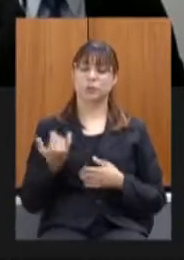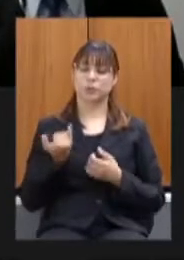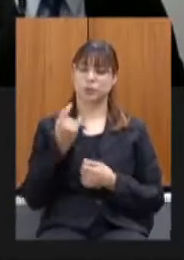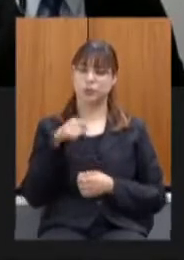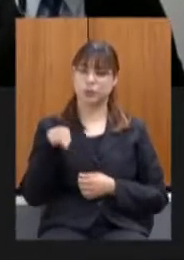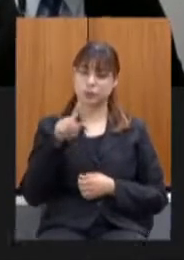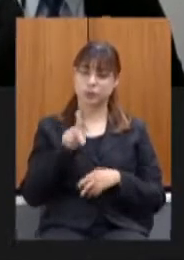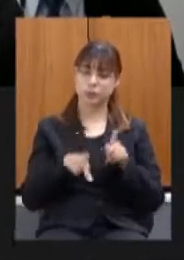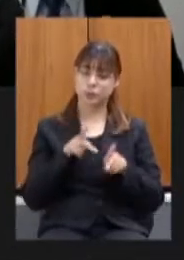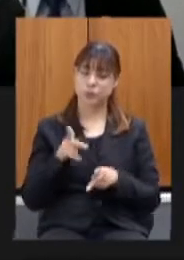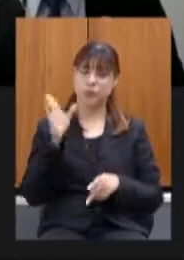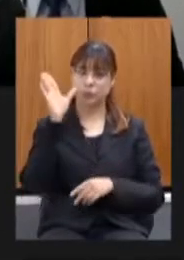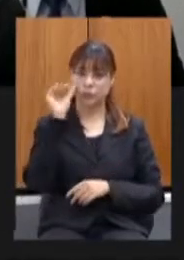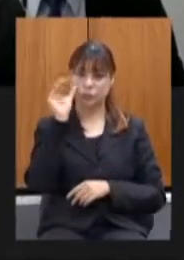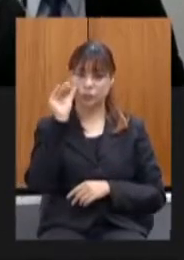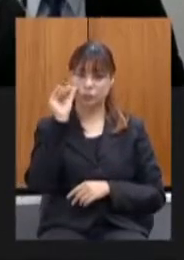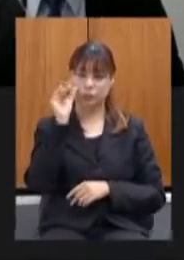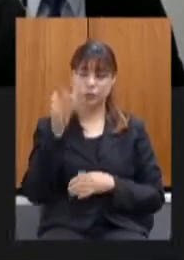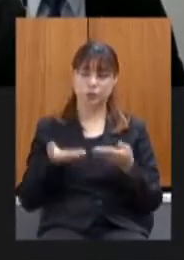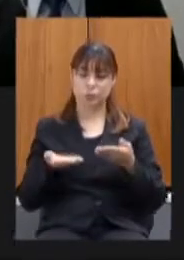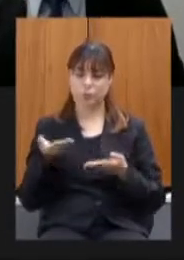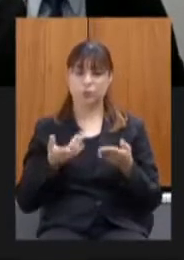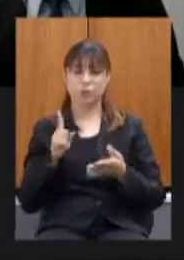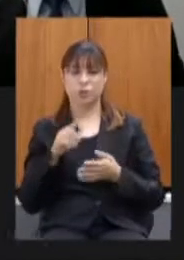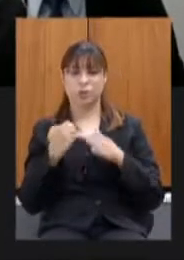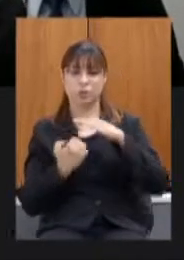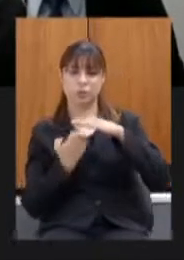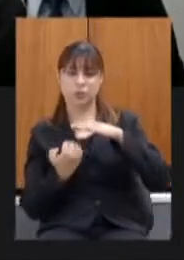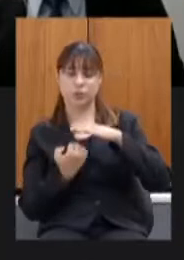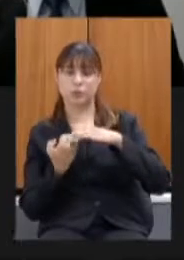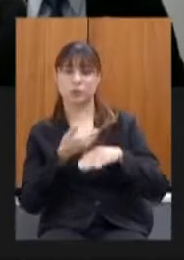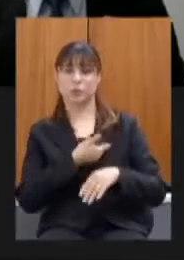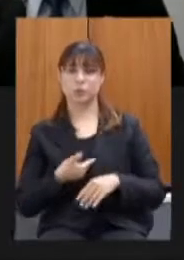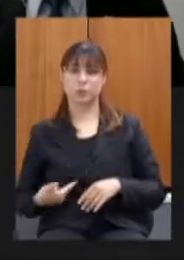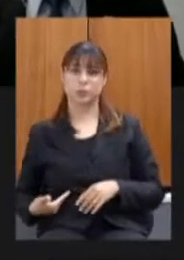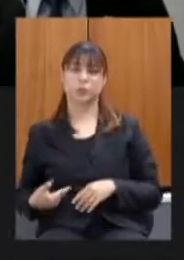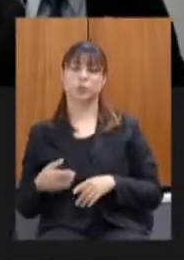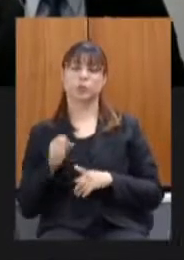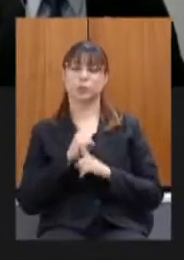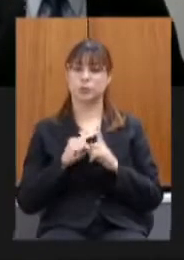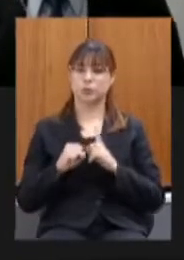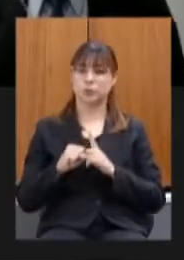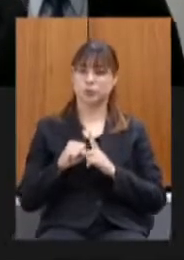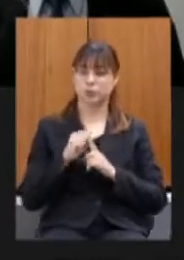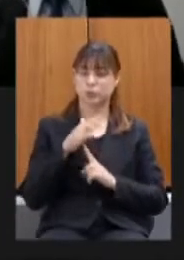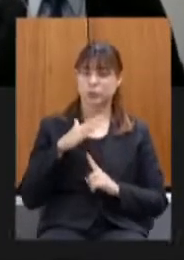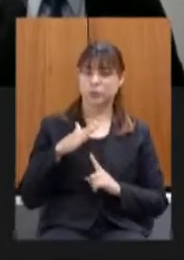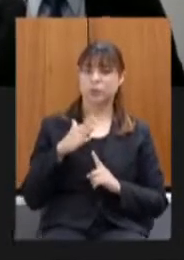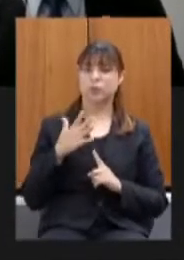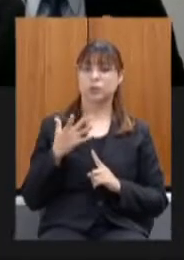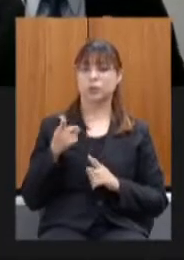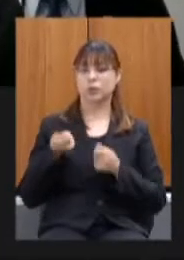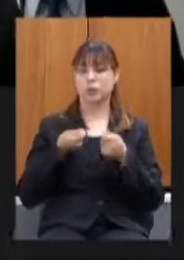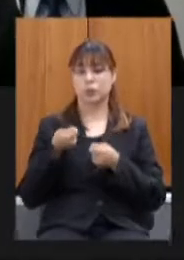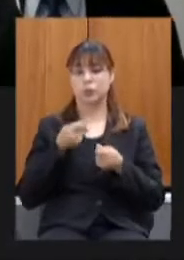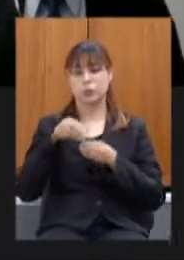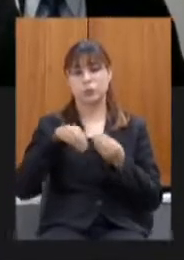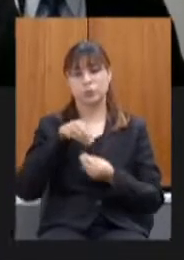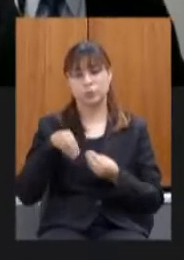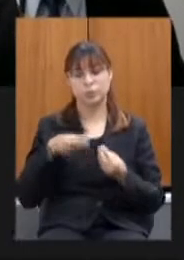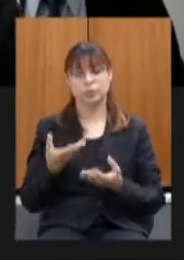aos balanços das empresas públicas sociedade de economia mista em que o Estado tem participação os